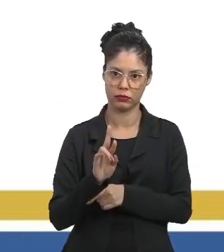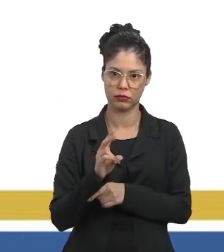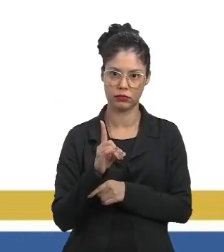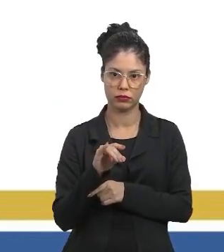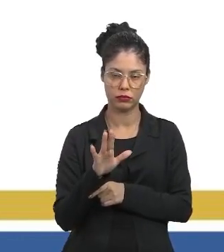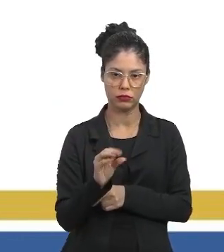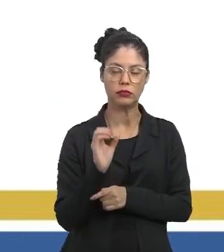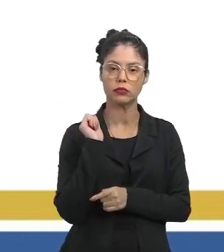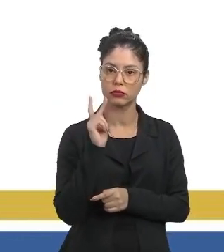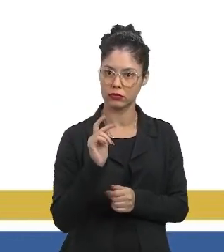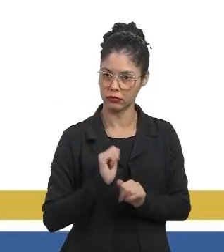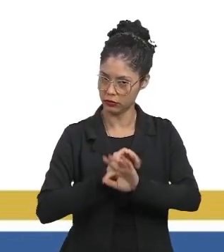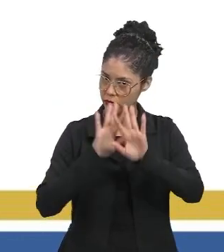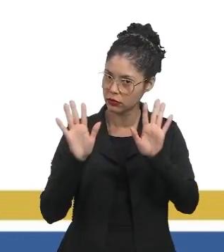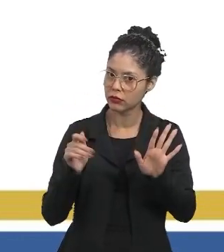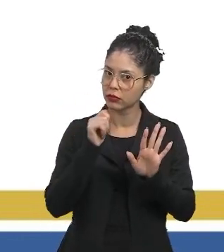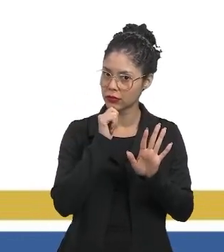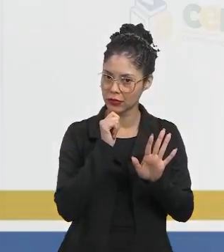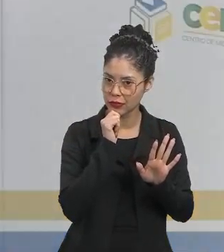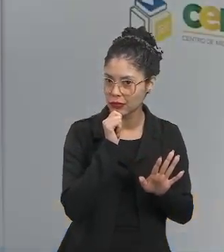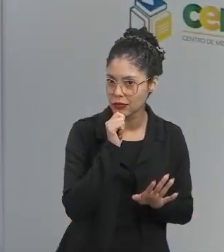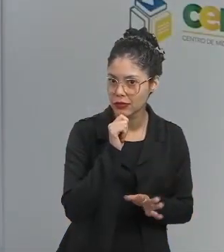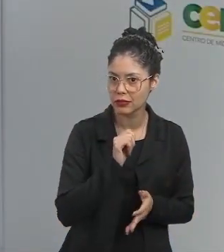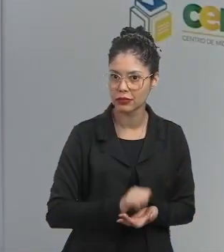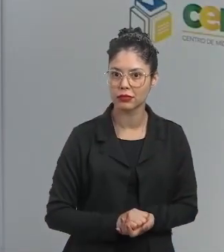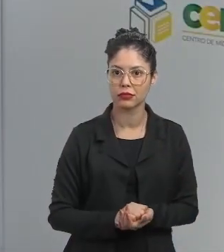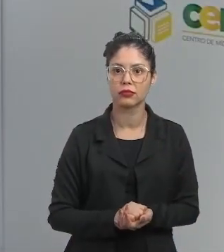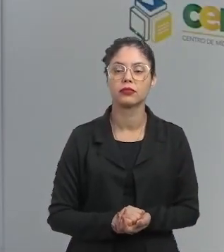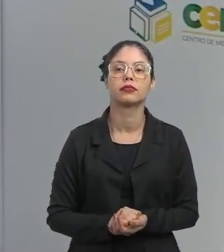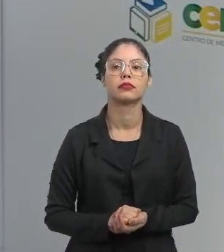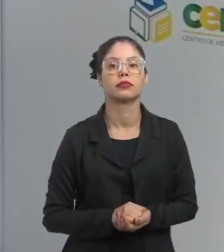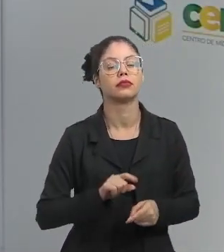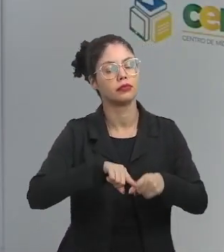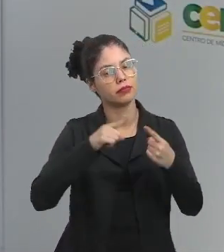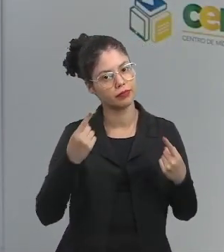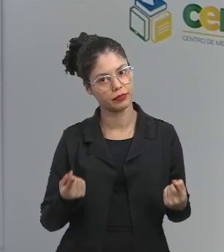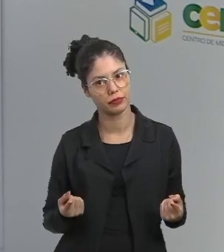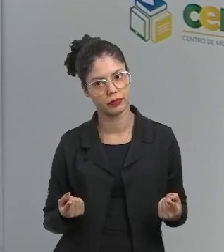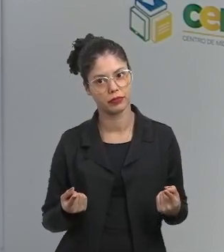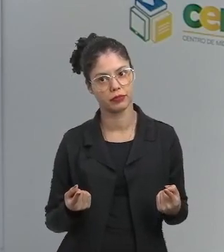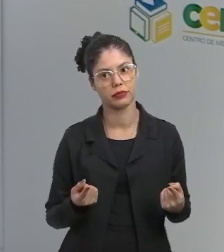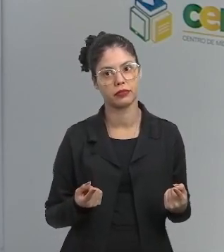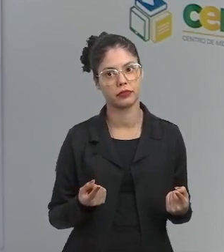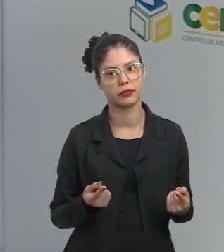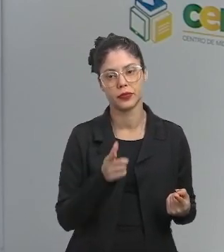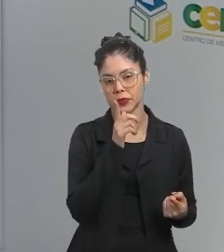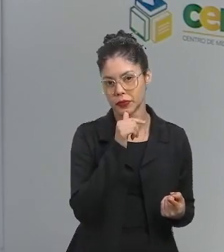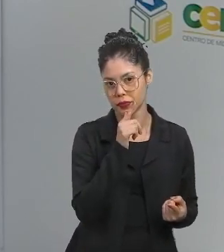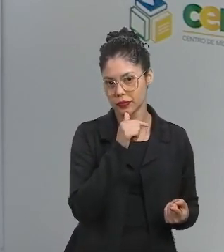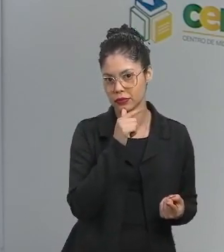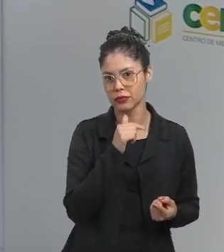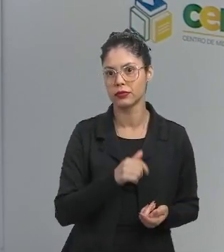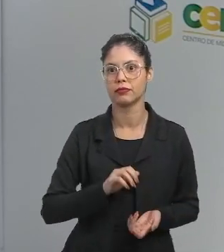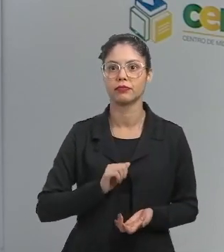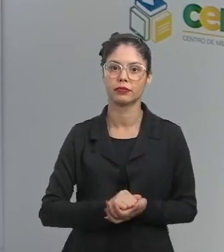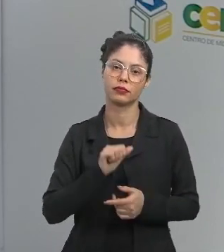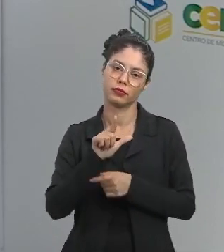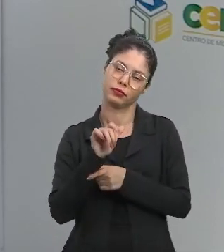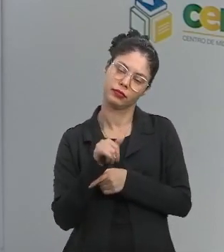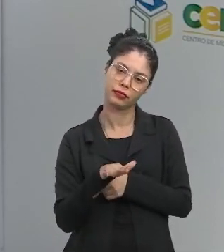Ficou muito nutritivo aquela água ou aquela lama